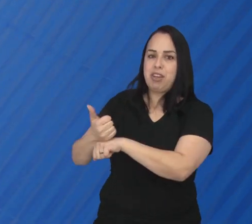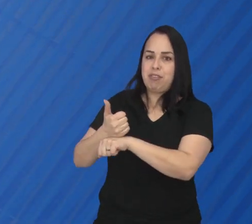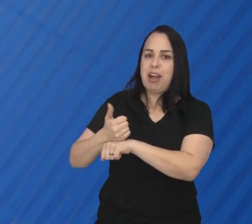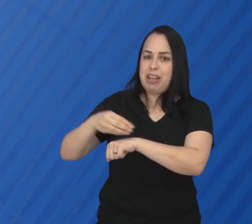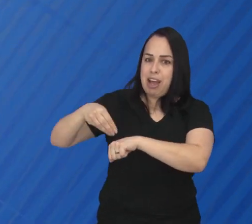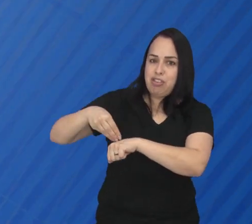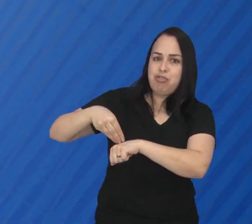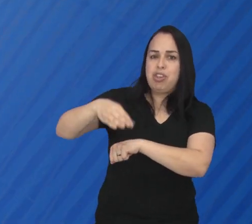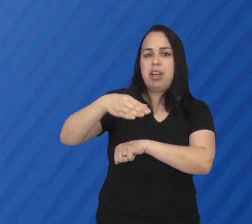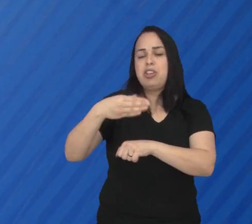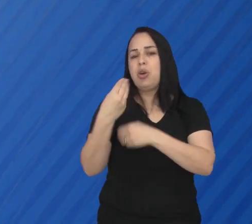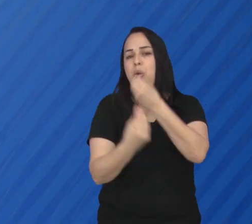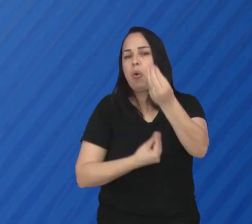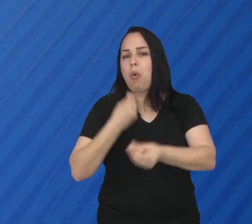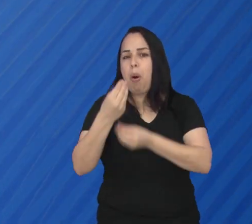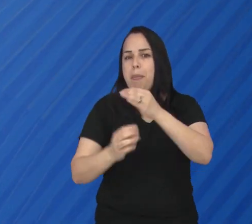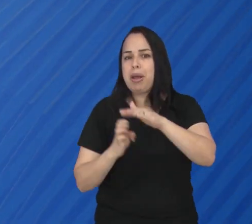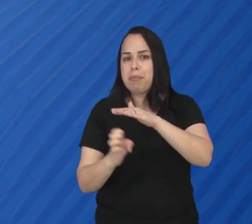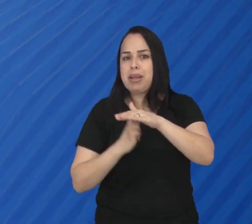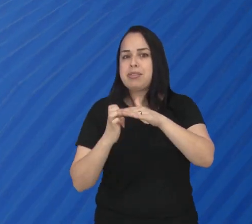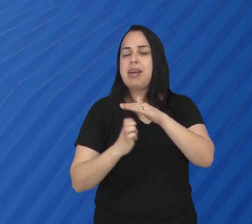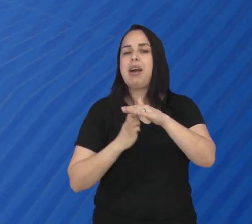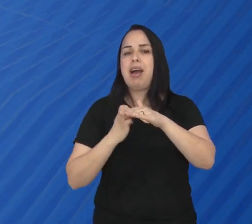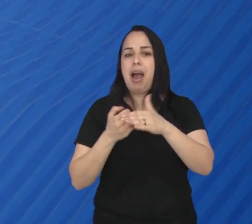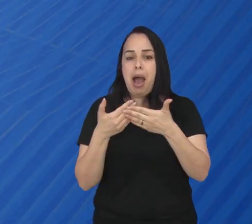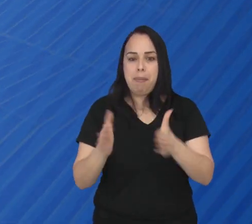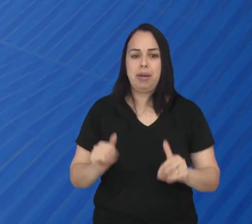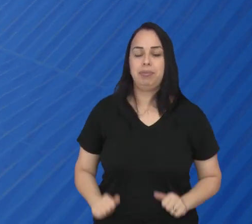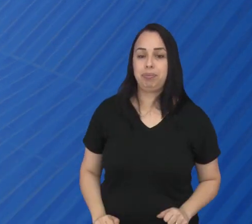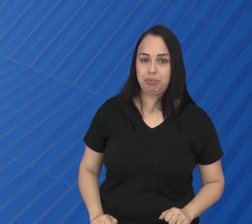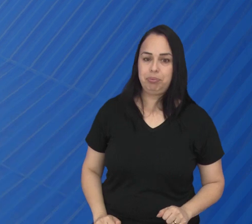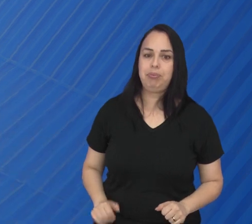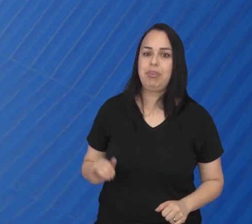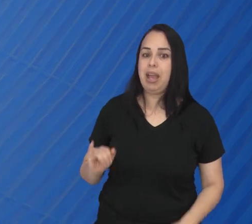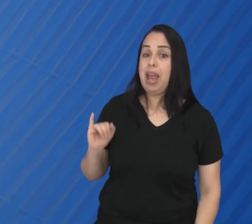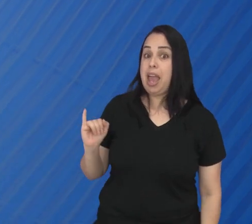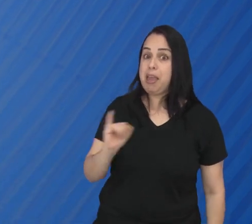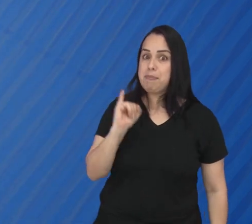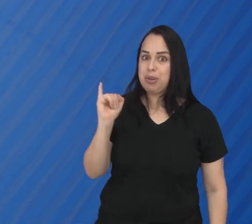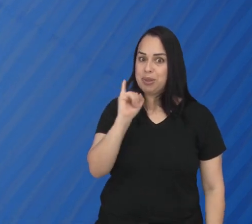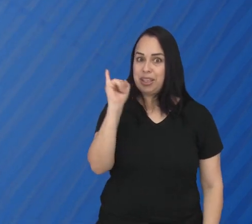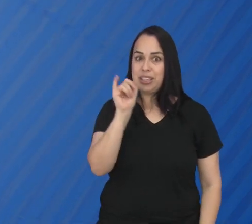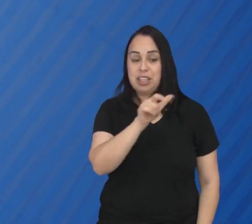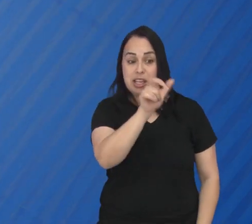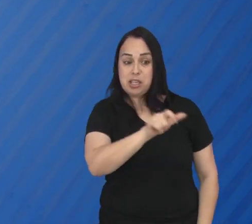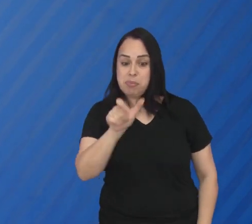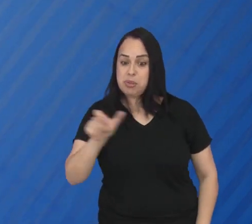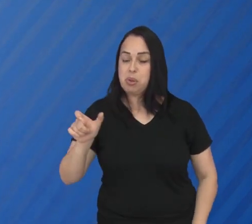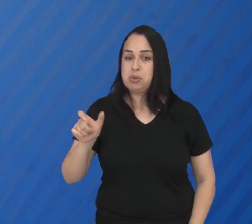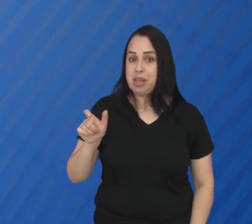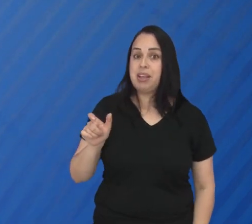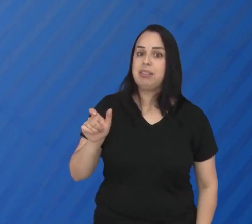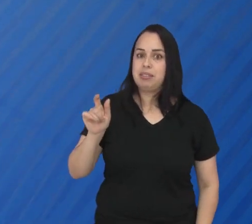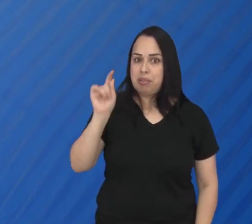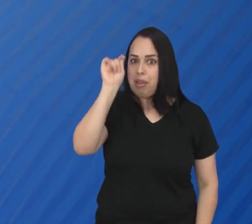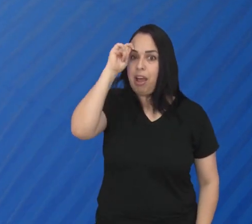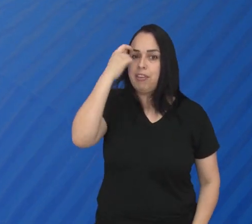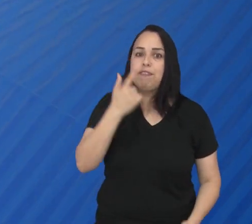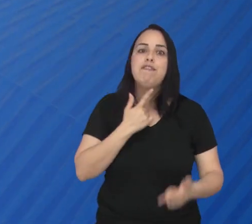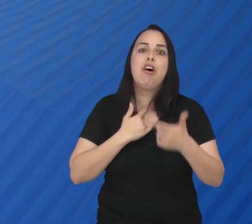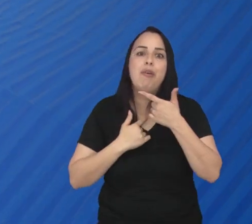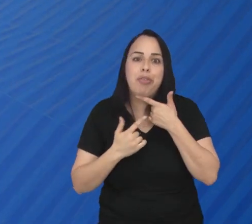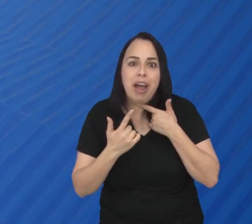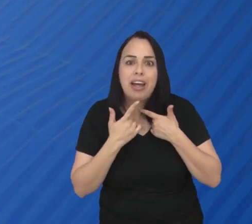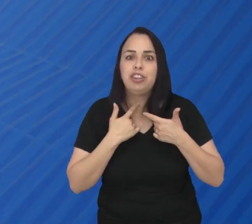dicas para dar o pontapé inicial do seu novo negócio. É muito importante que esse afro-empreendedor, que essa